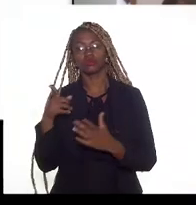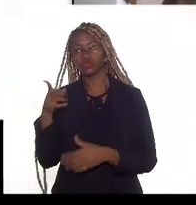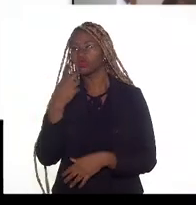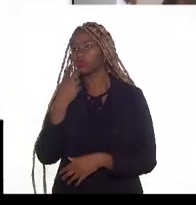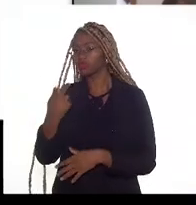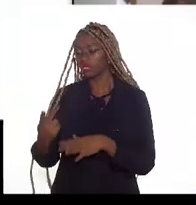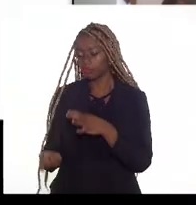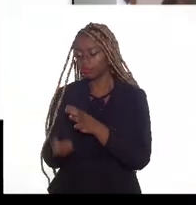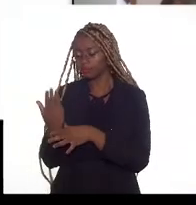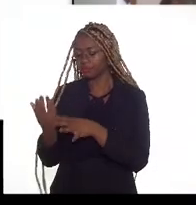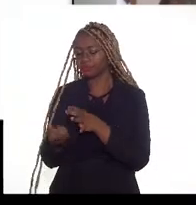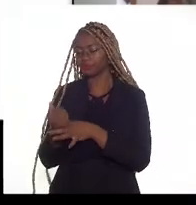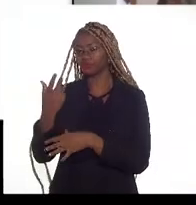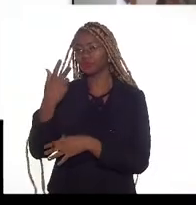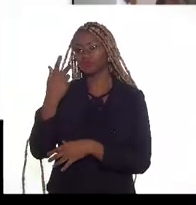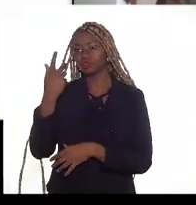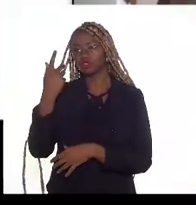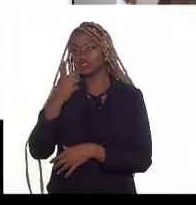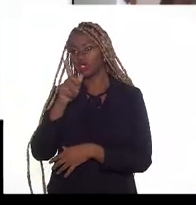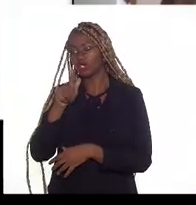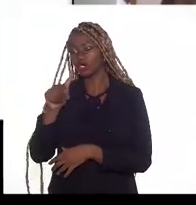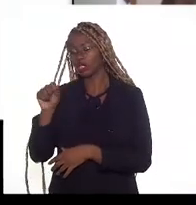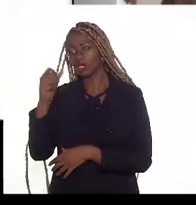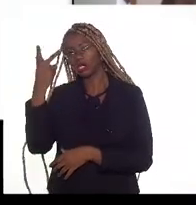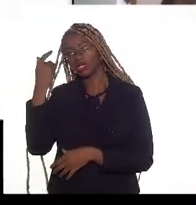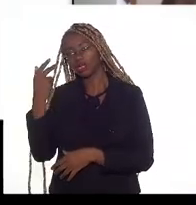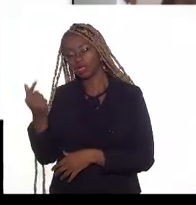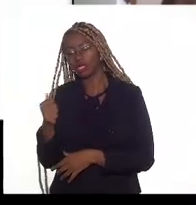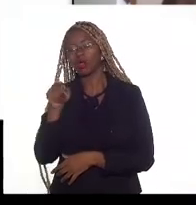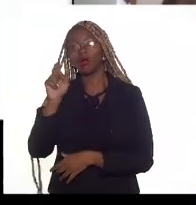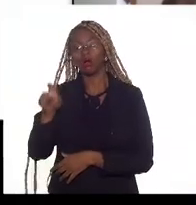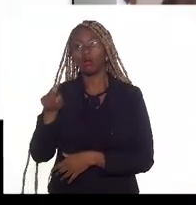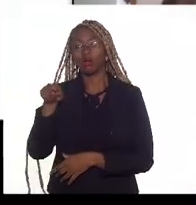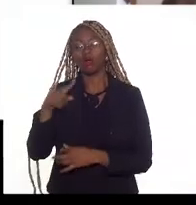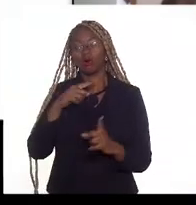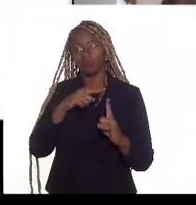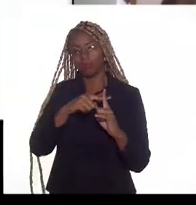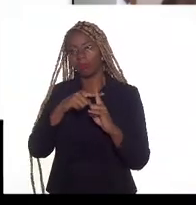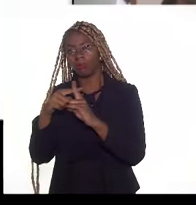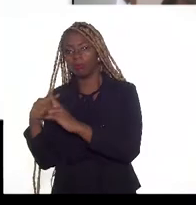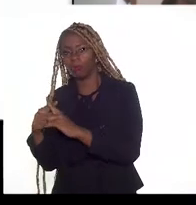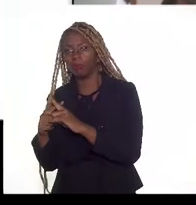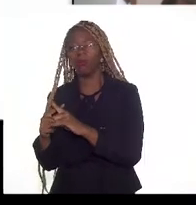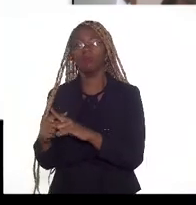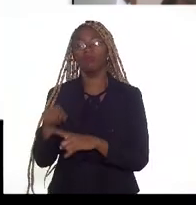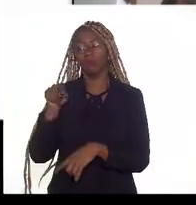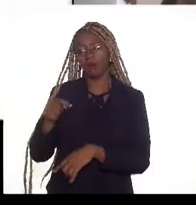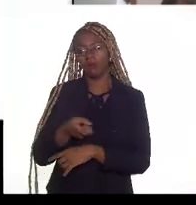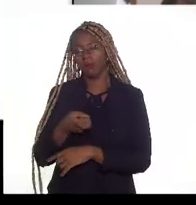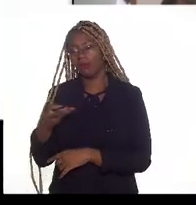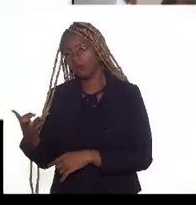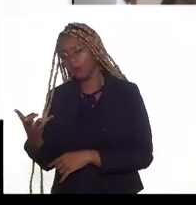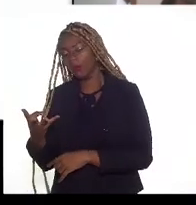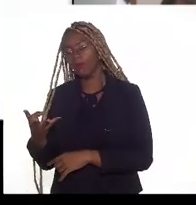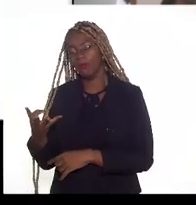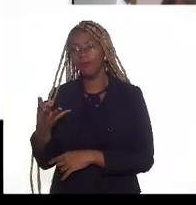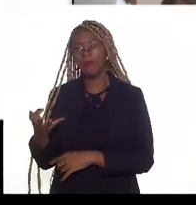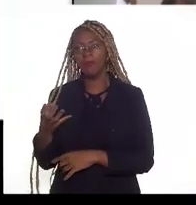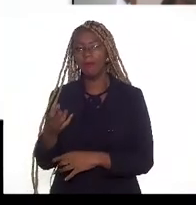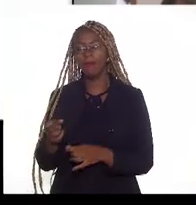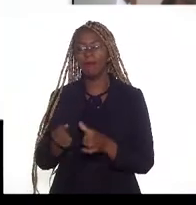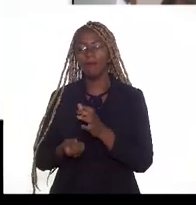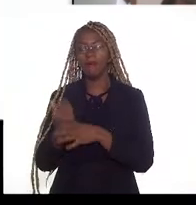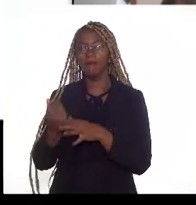natural, ele é composto pelo somatório do volume da produção que é disponibilizada para o mercado, espoada